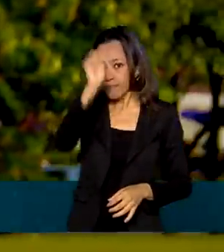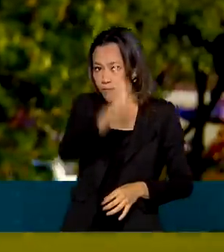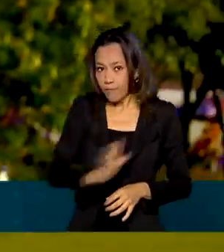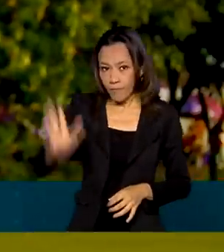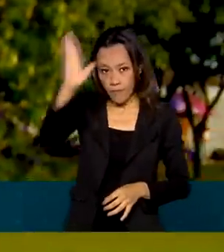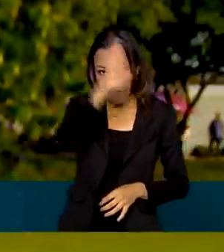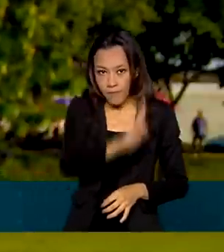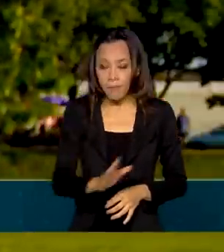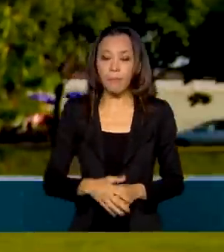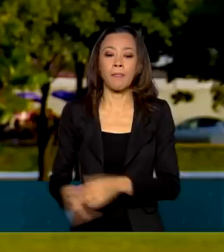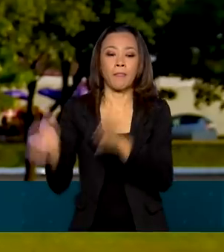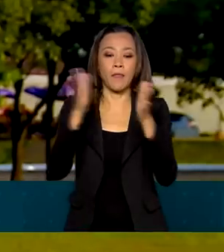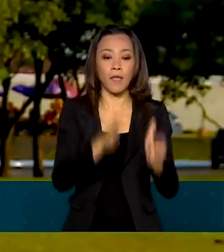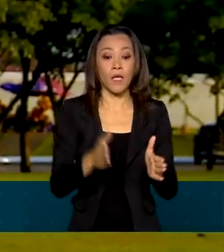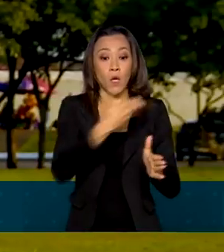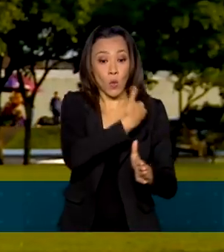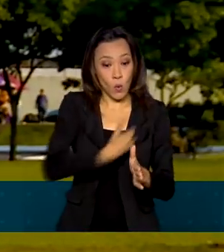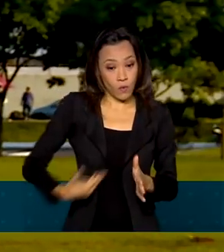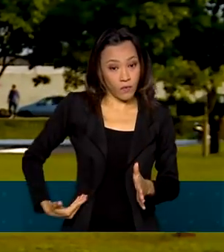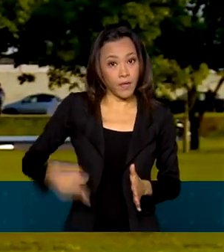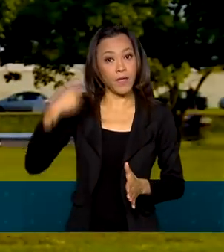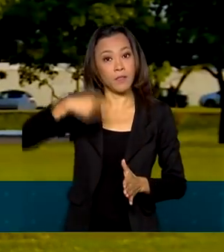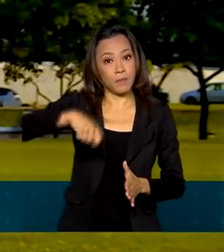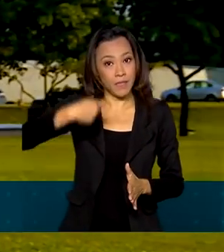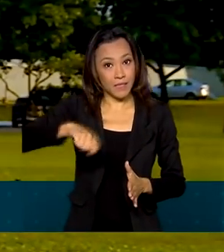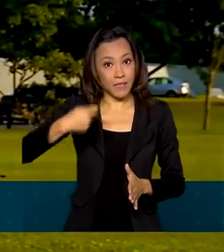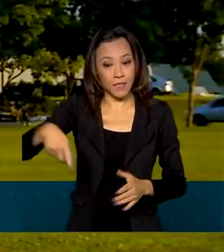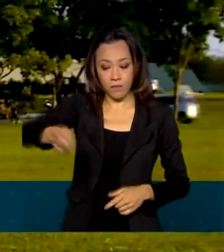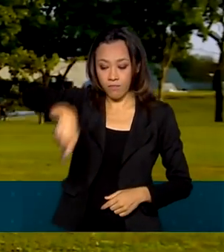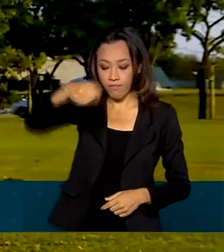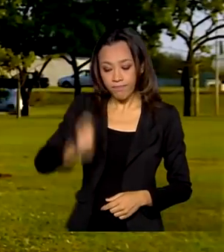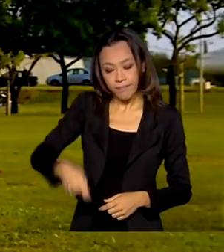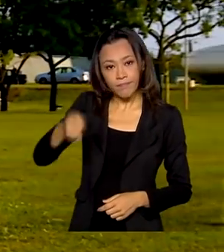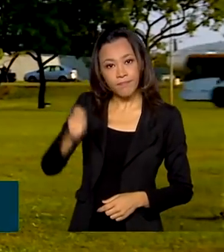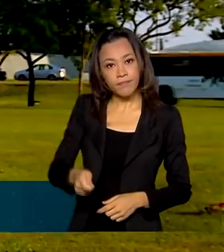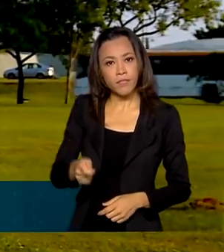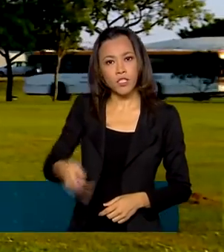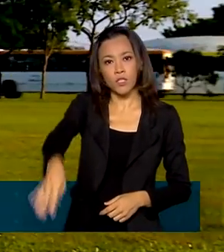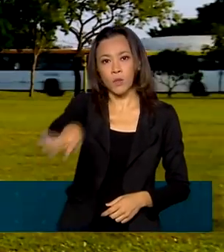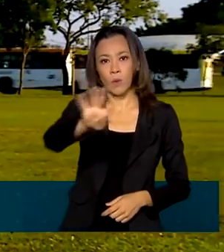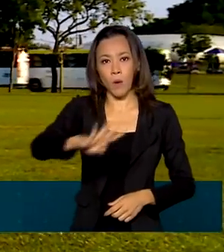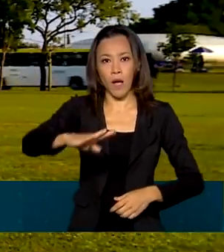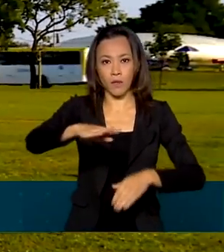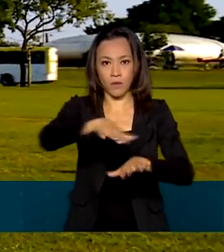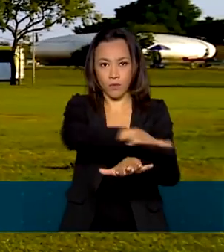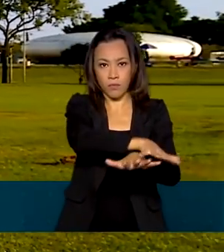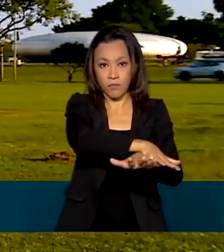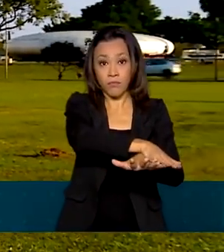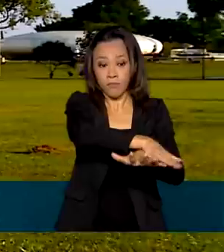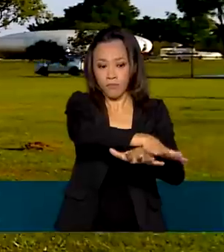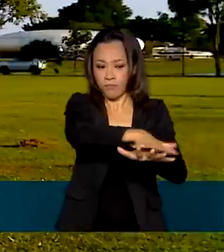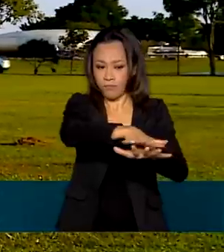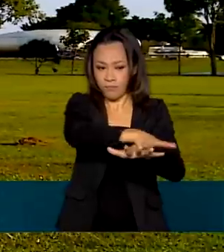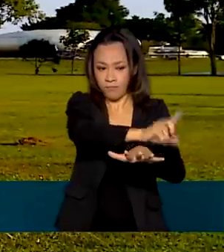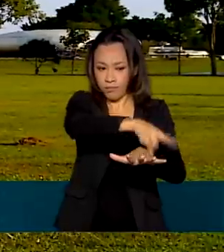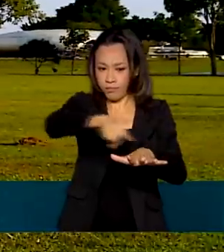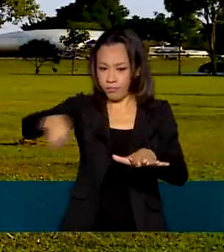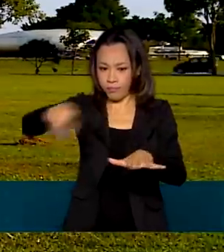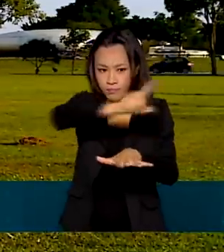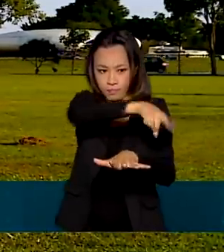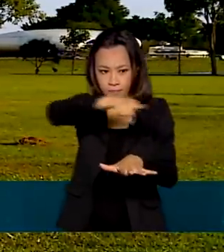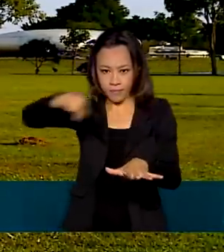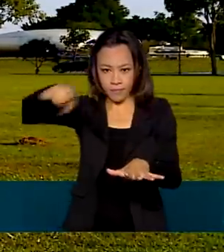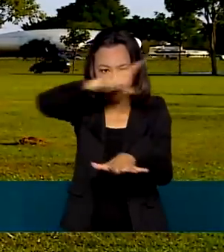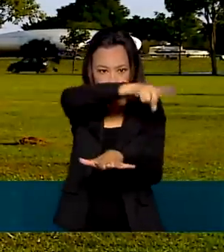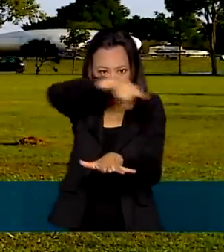Brasil, o governo precisa promover um leilão de quatro faixas do espectro de radiofrequência. Essas